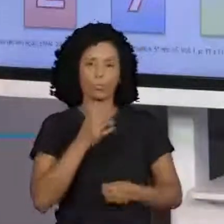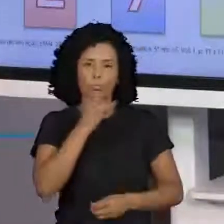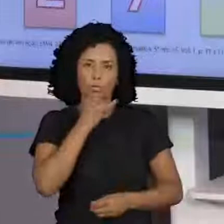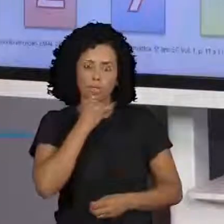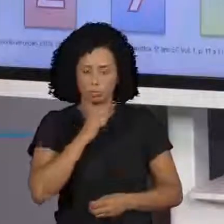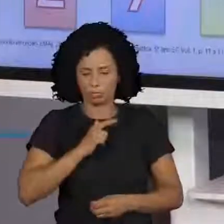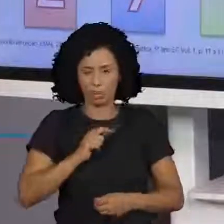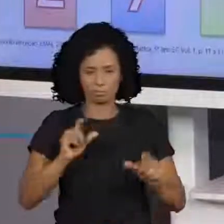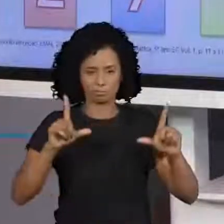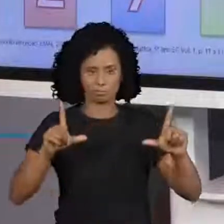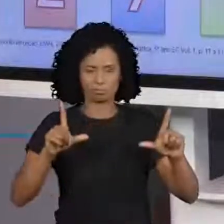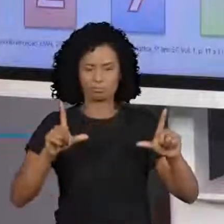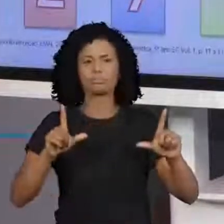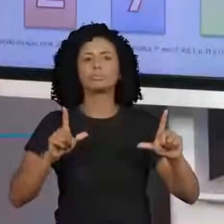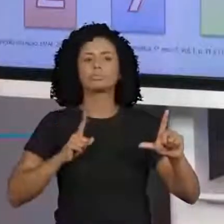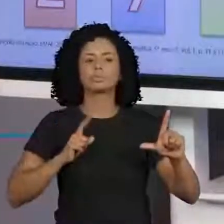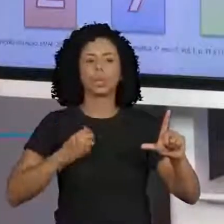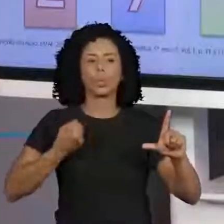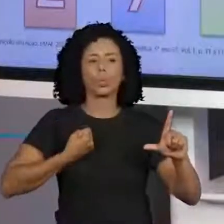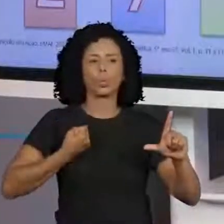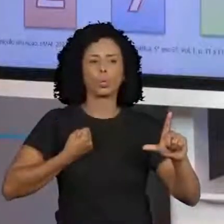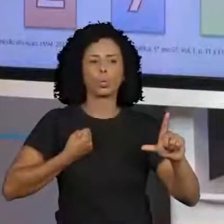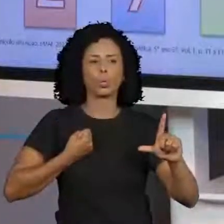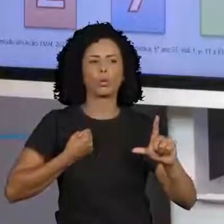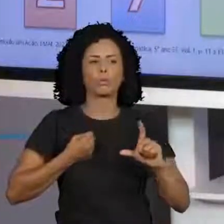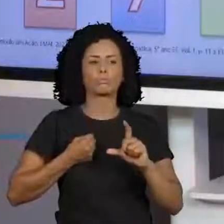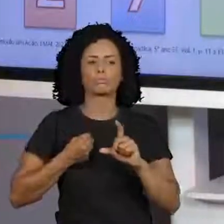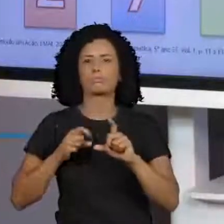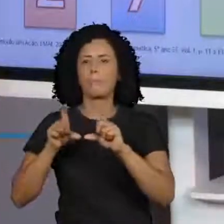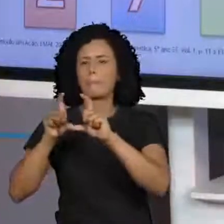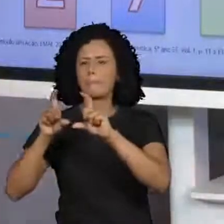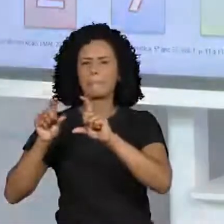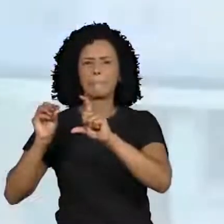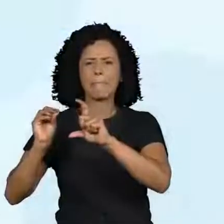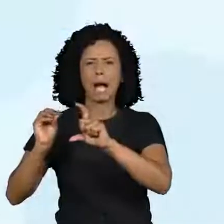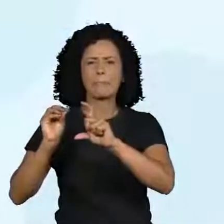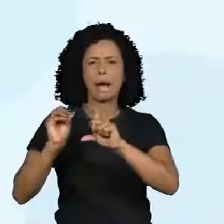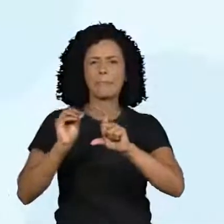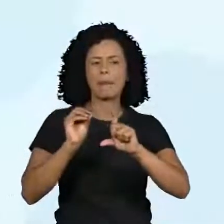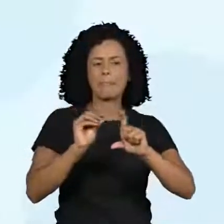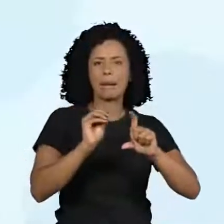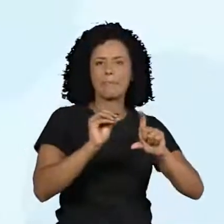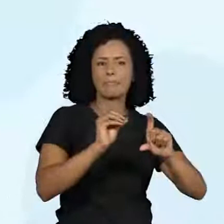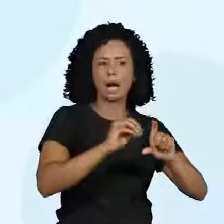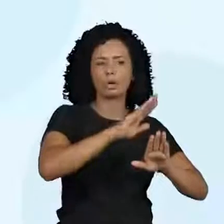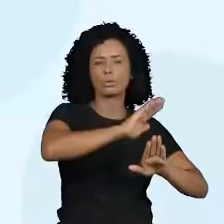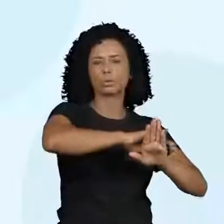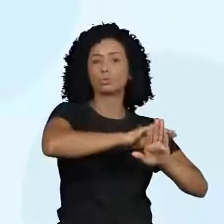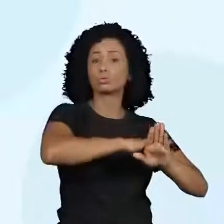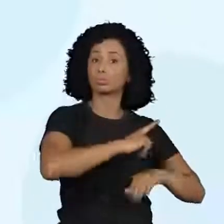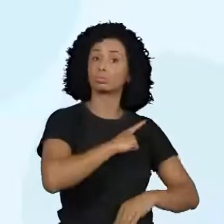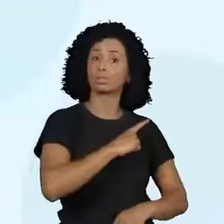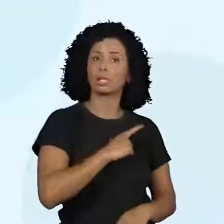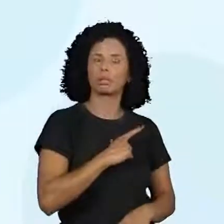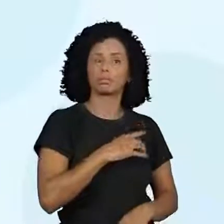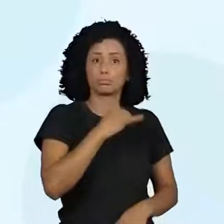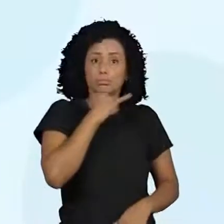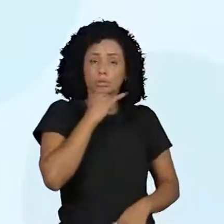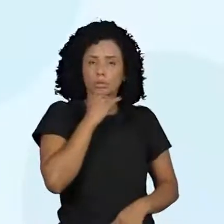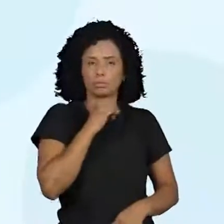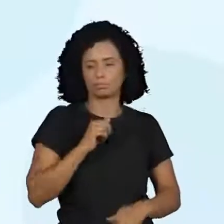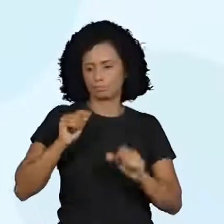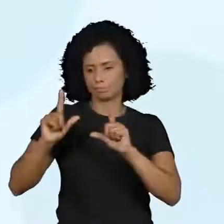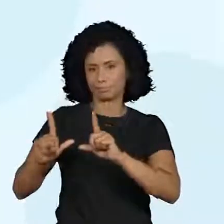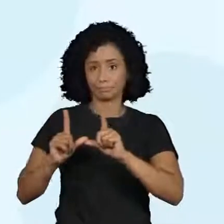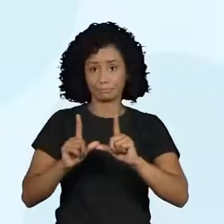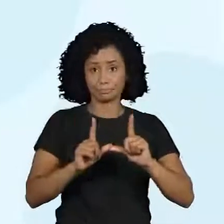quadro, o número vai ocupar um valor. Vamos ver aqui na tela, ó. Nós temos exatamente o número que vocês têm aí